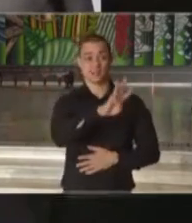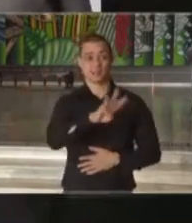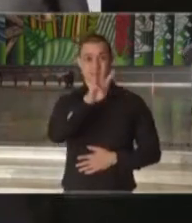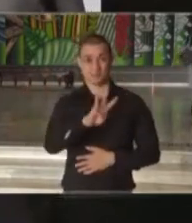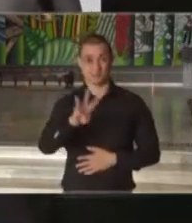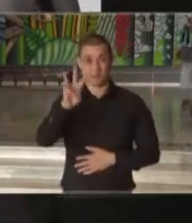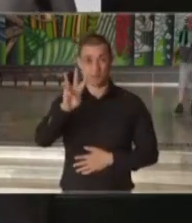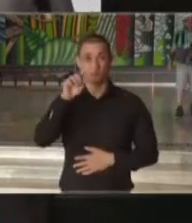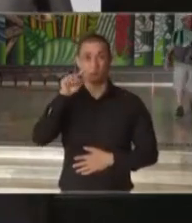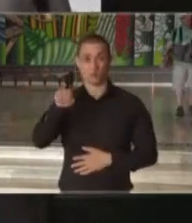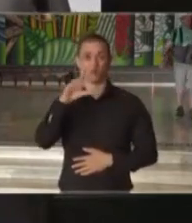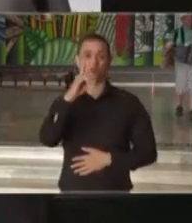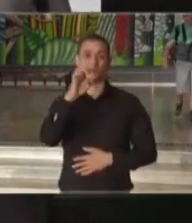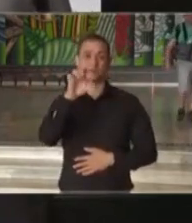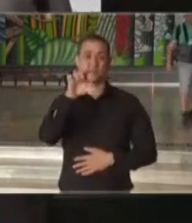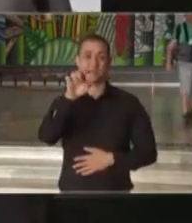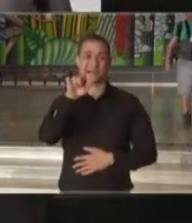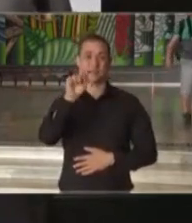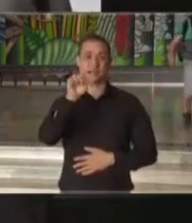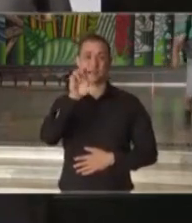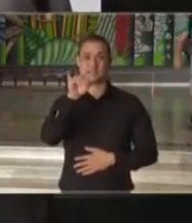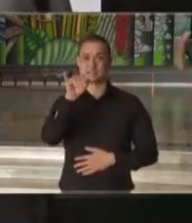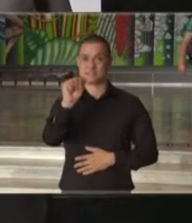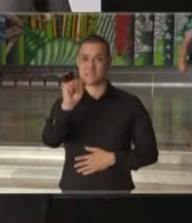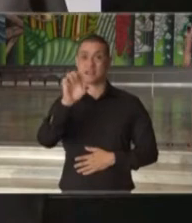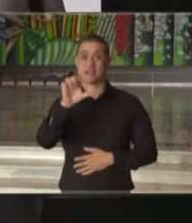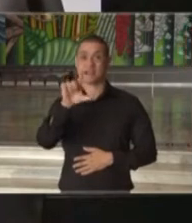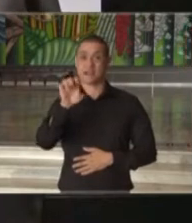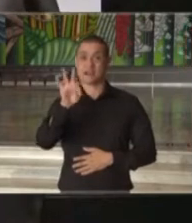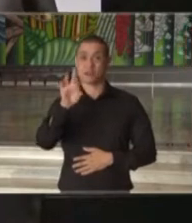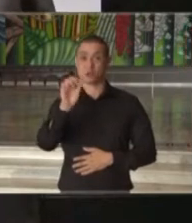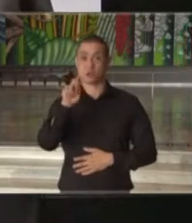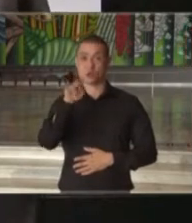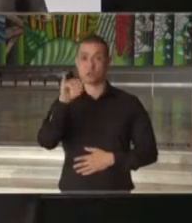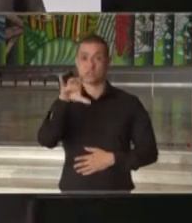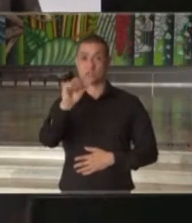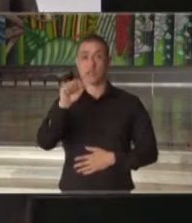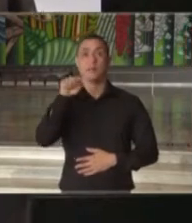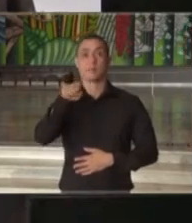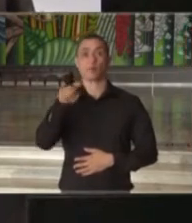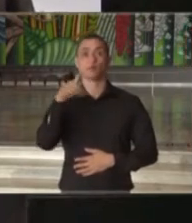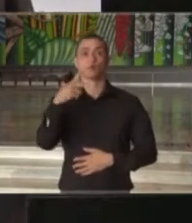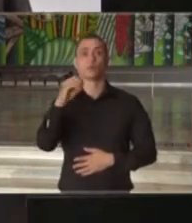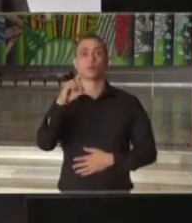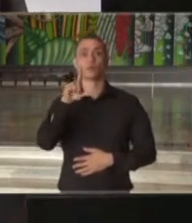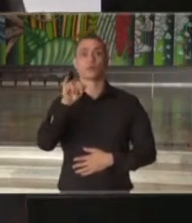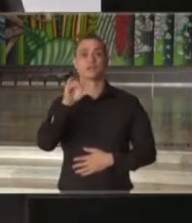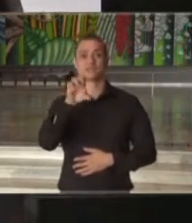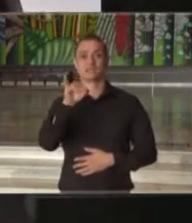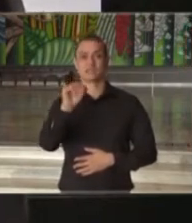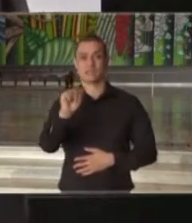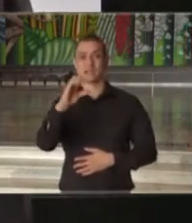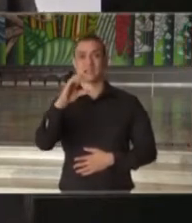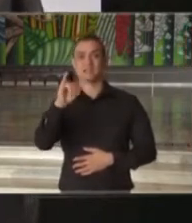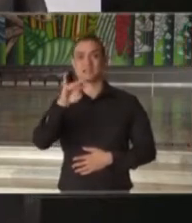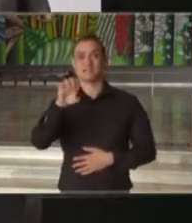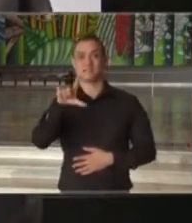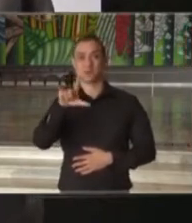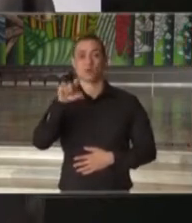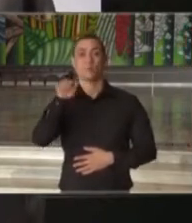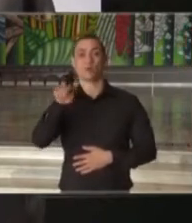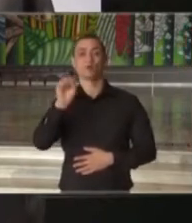.delegaciaeletronica.policiacivil.sp.gov.br